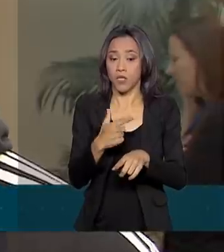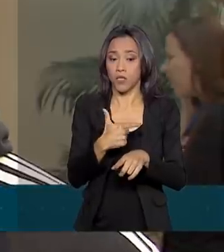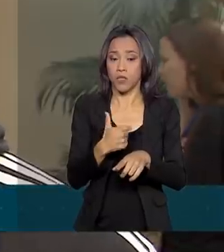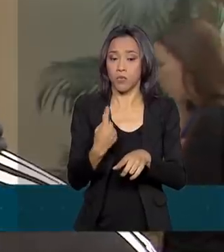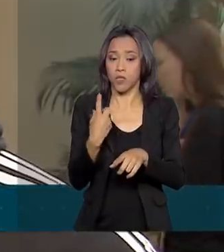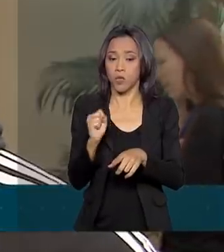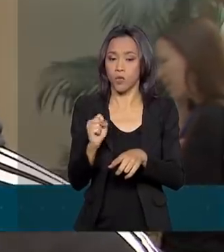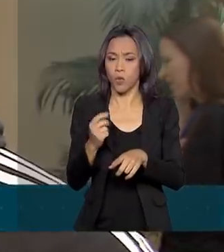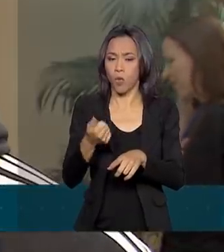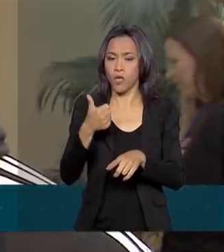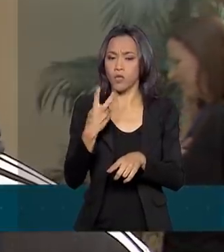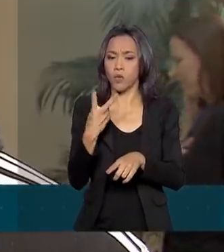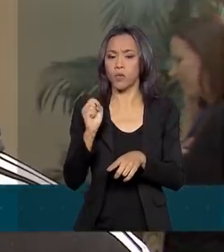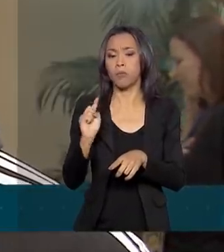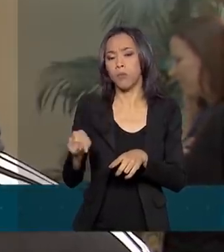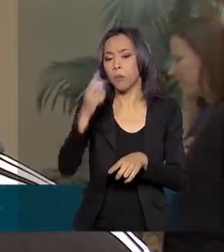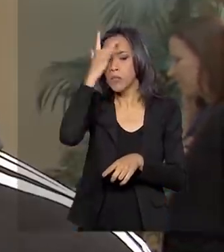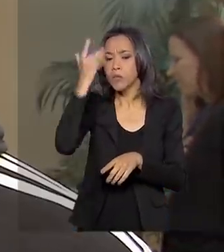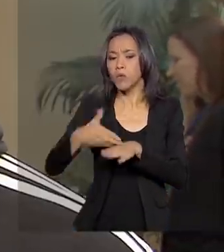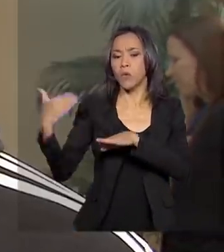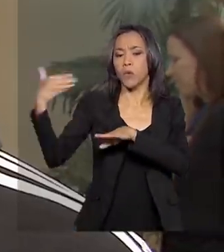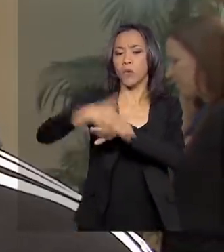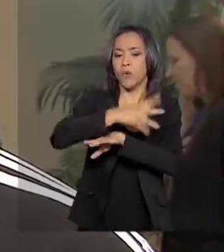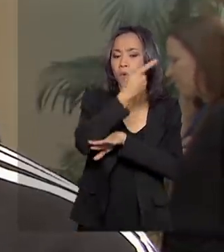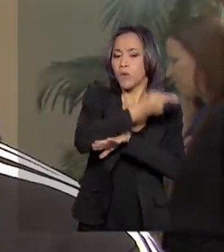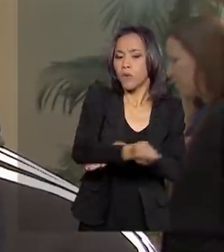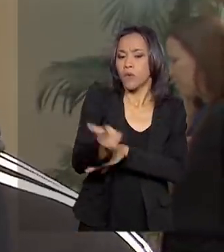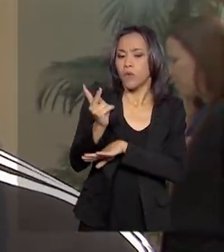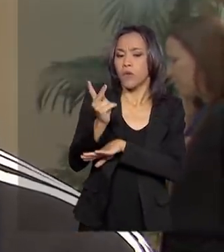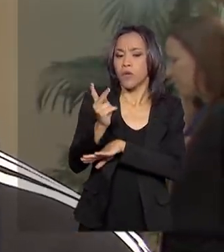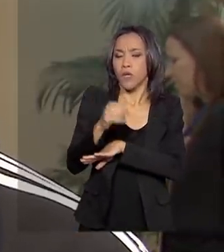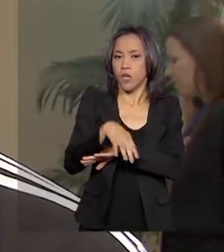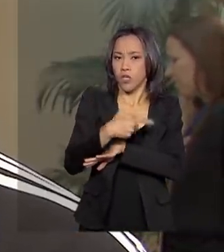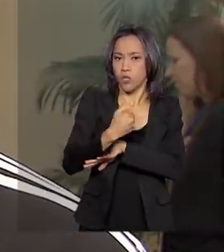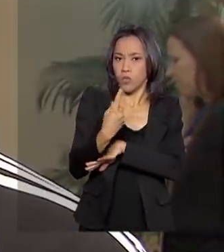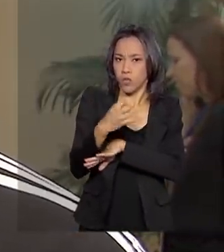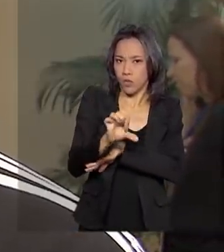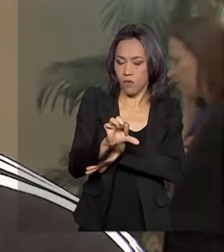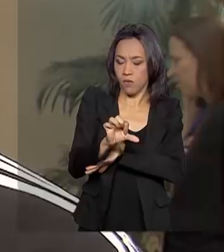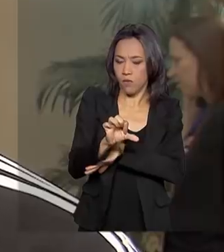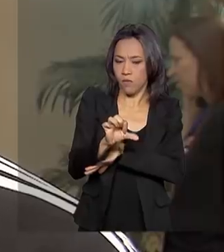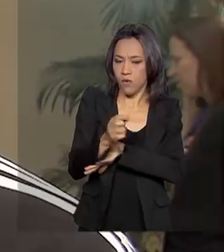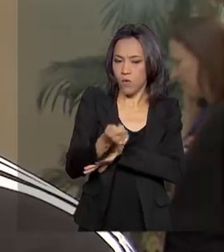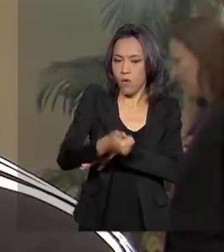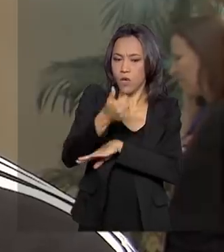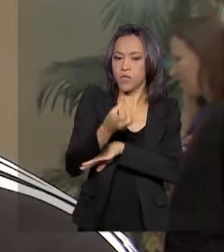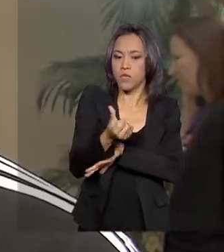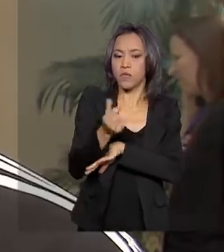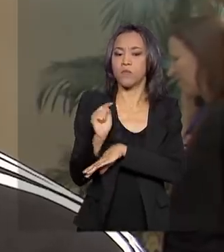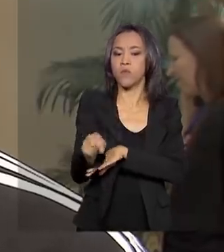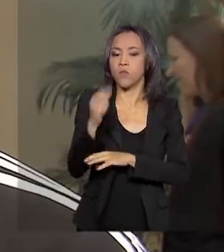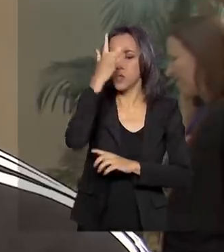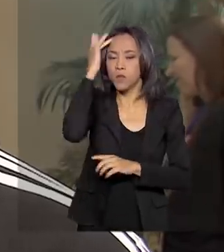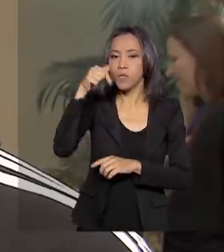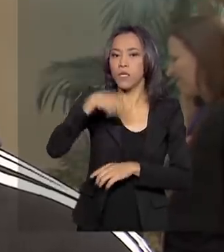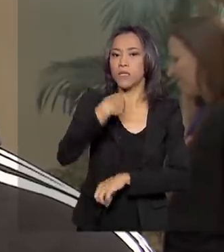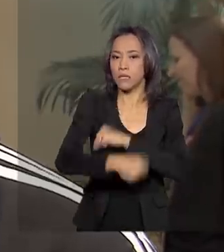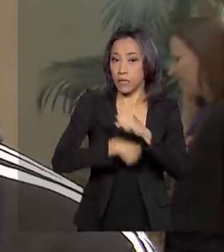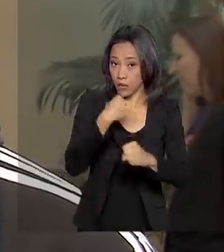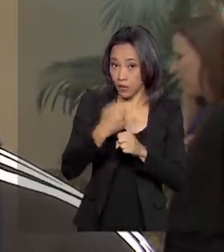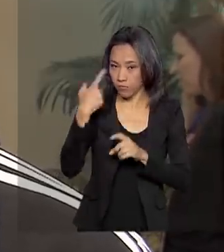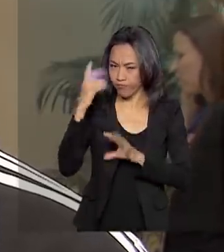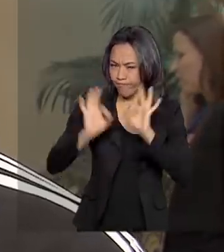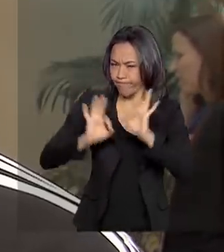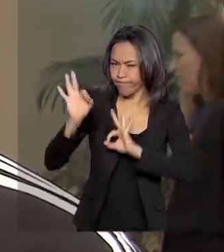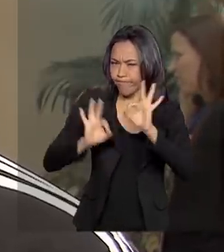quase 2 mil pessoas para o Brasil, para férias em vários lugares. Em 2019, foi quase 6 mil pessoas. E nesse ano, a previsão nossa,